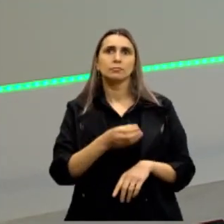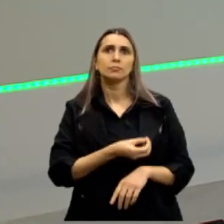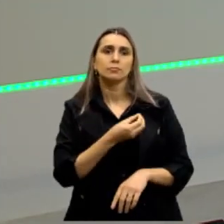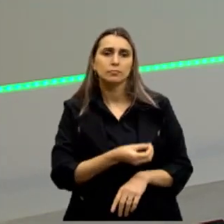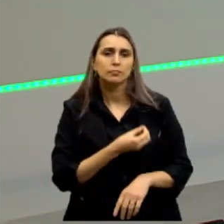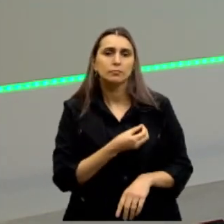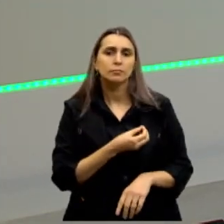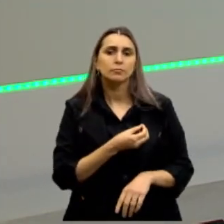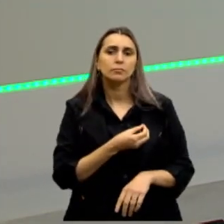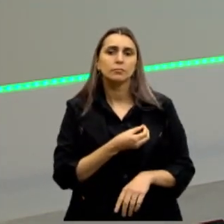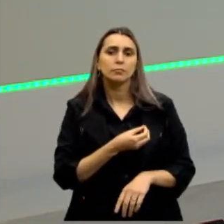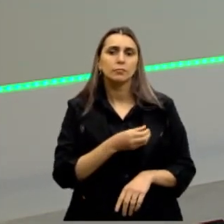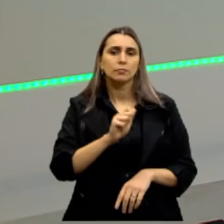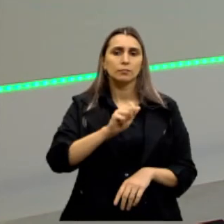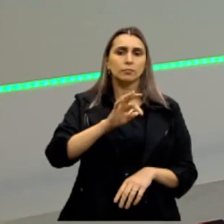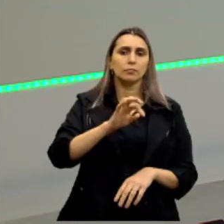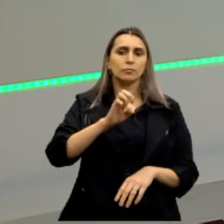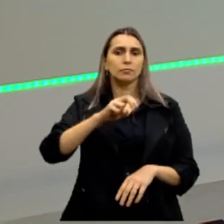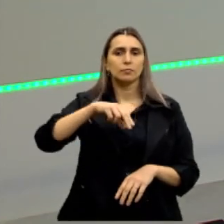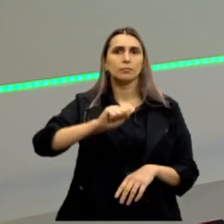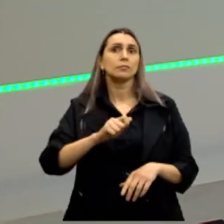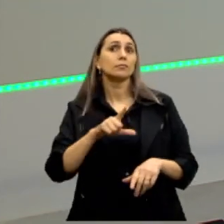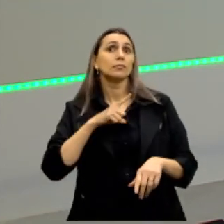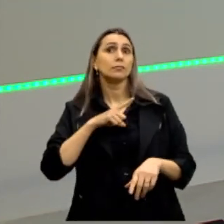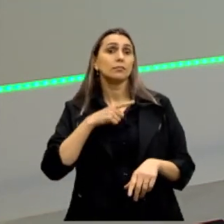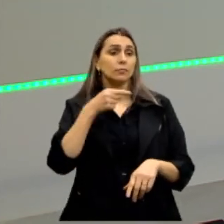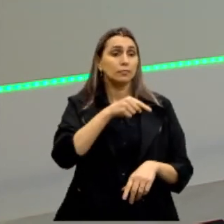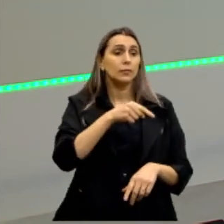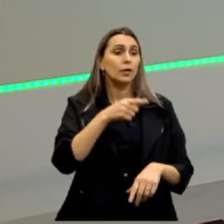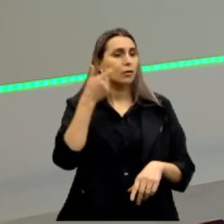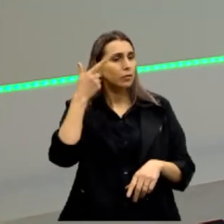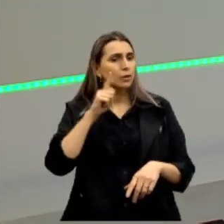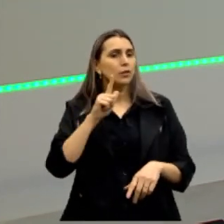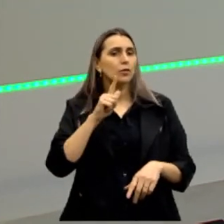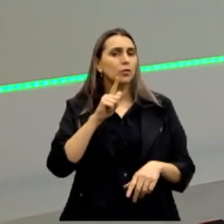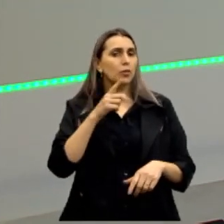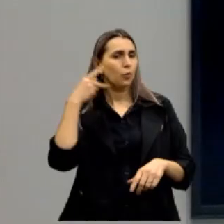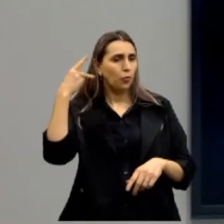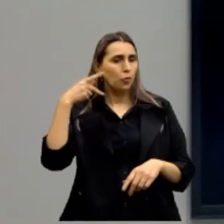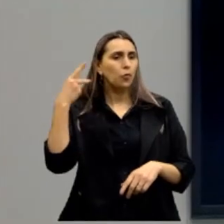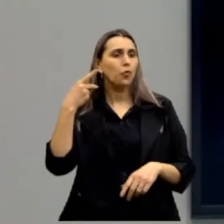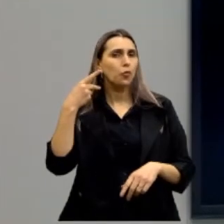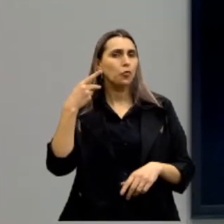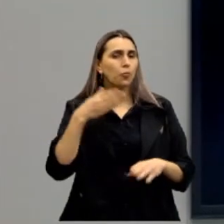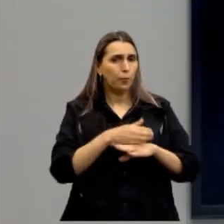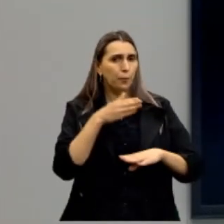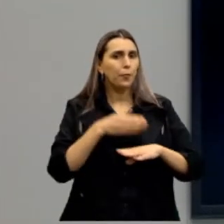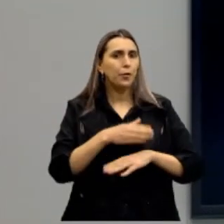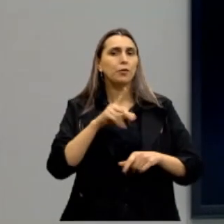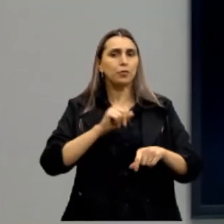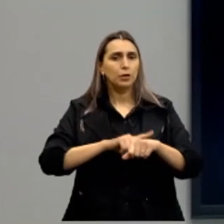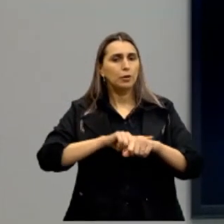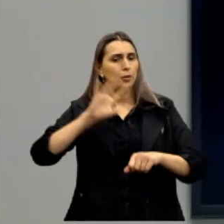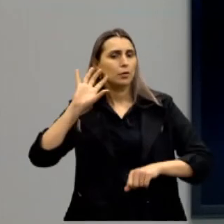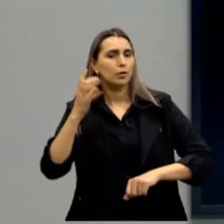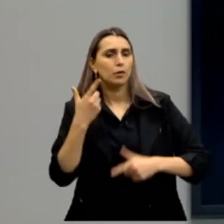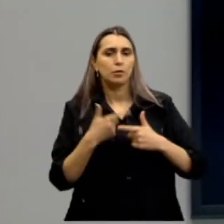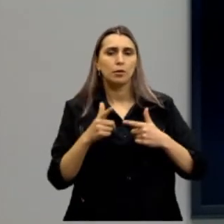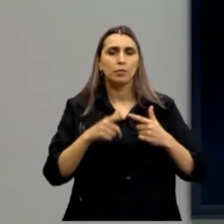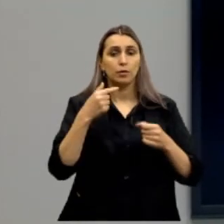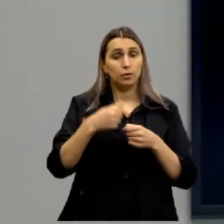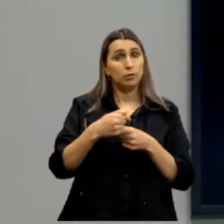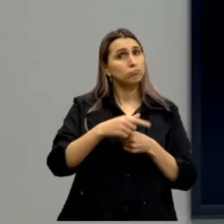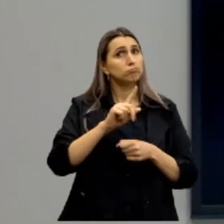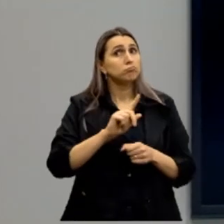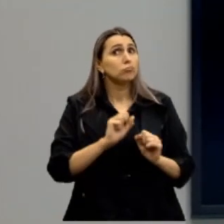pelos atenienses, era de fato restrita àqueles que se dedicavam à política e que tinham tempo para resolver os problemas da cidade.